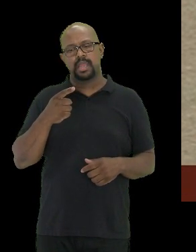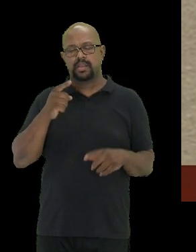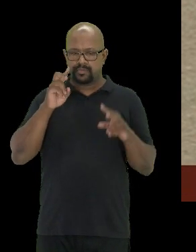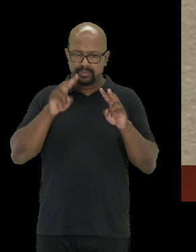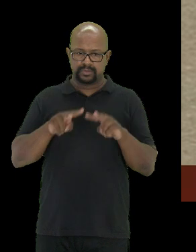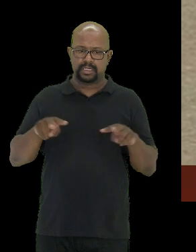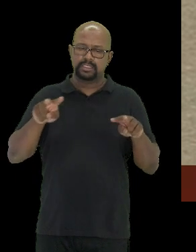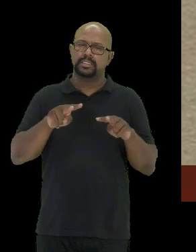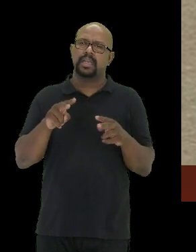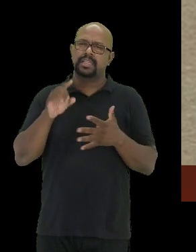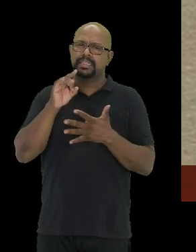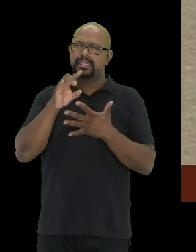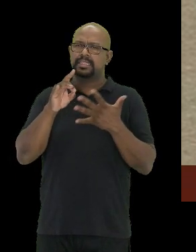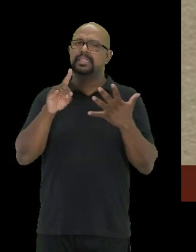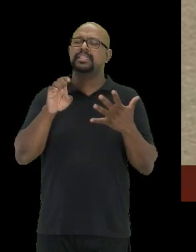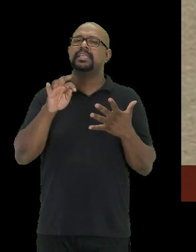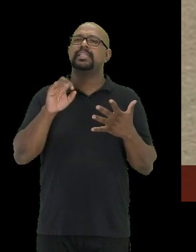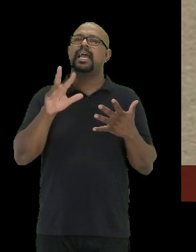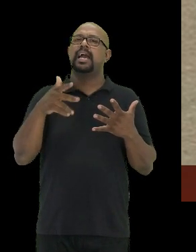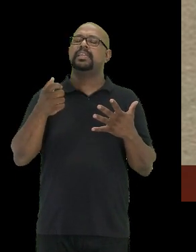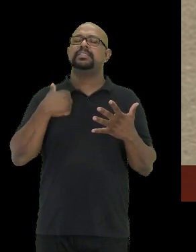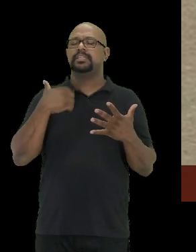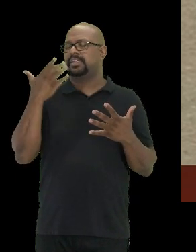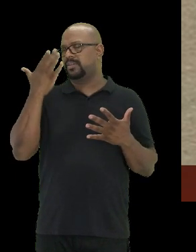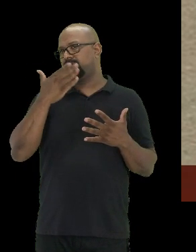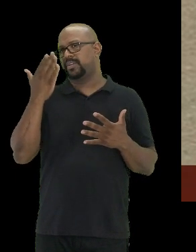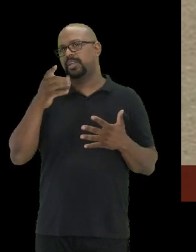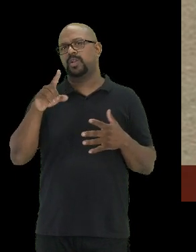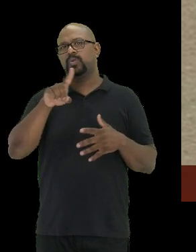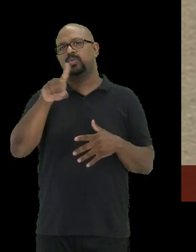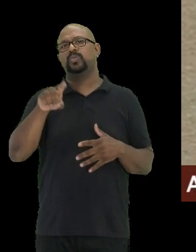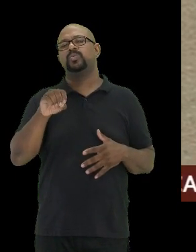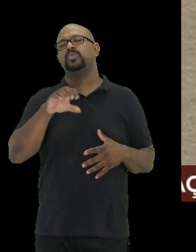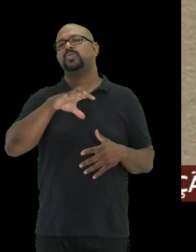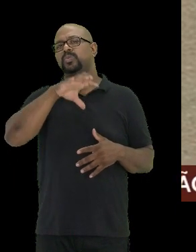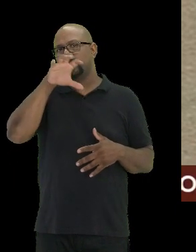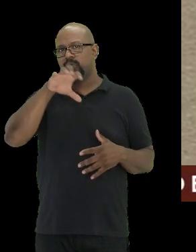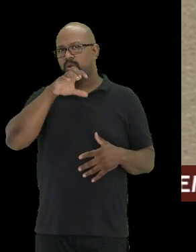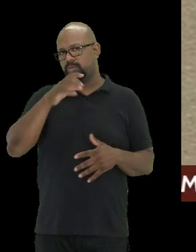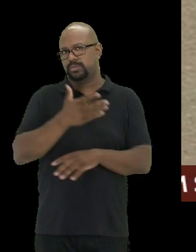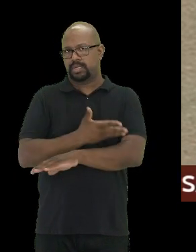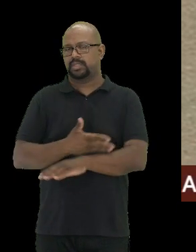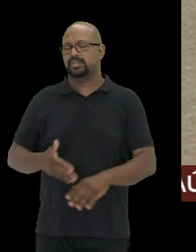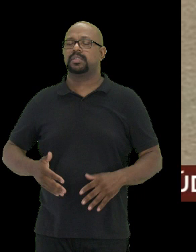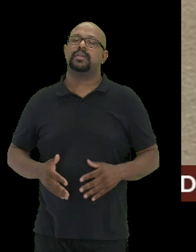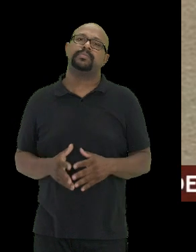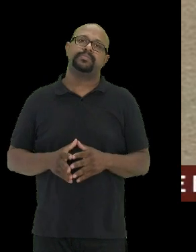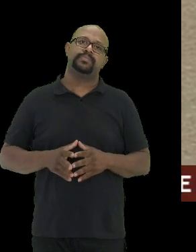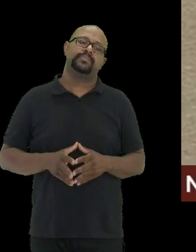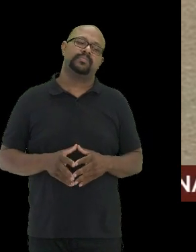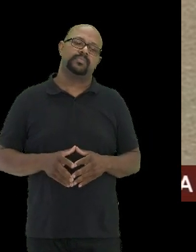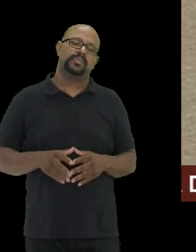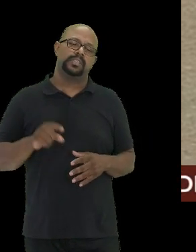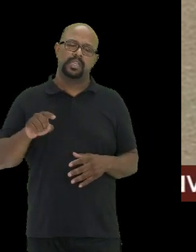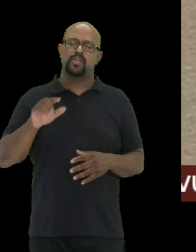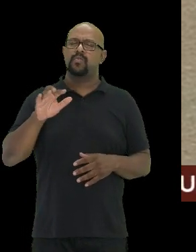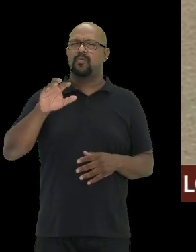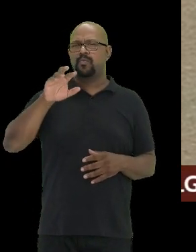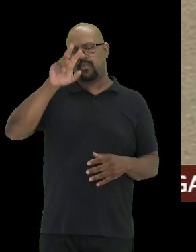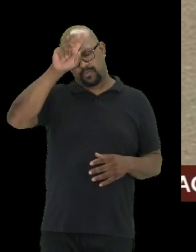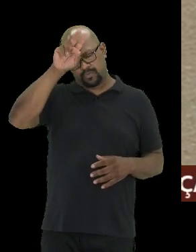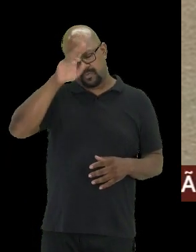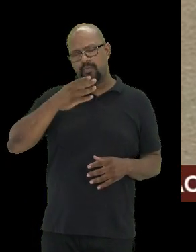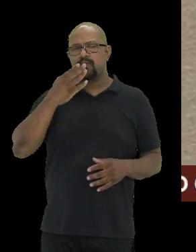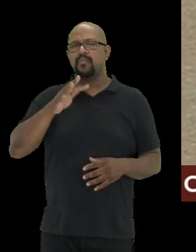visualizar detalhes que normalmente ele não veria num zoológico tradicional. Temos um foligário, que